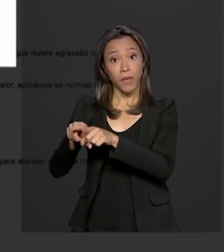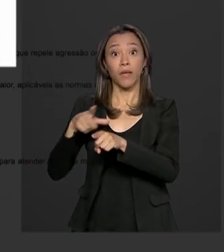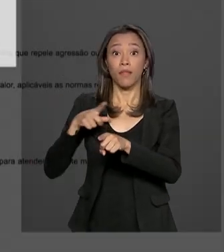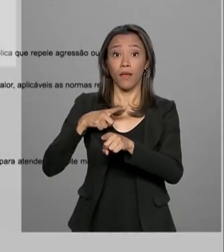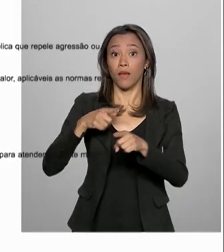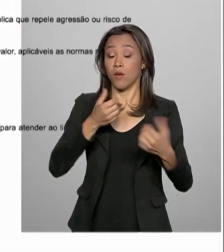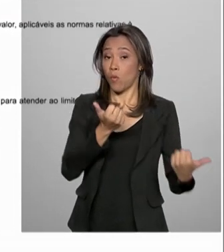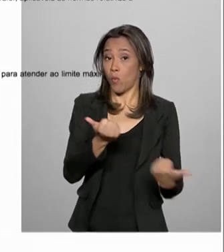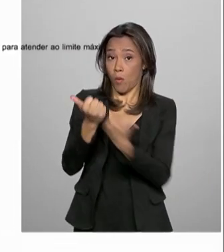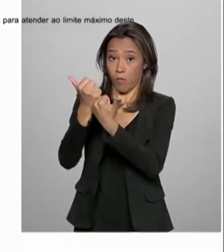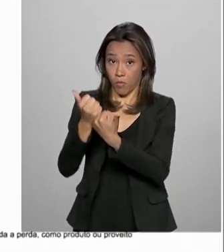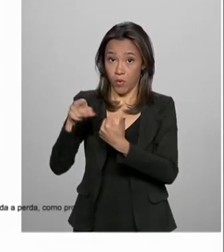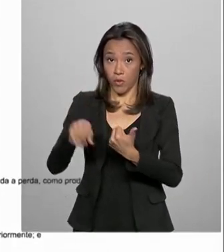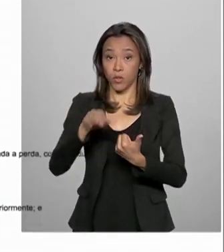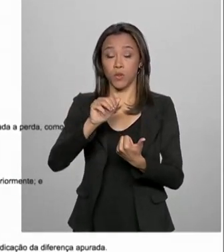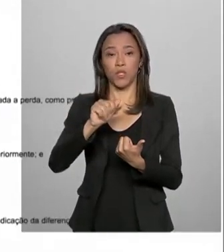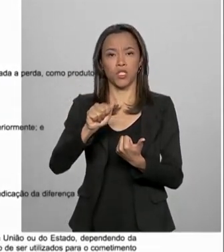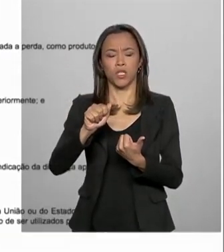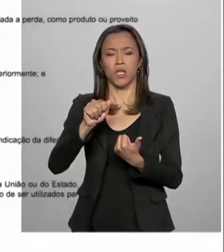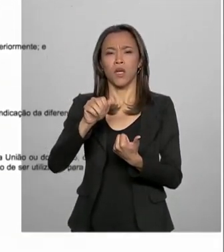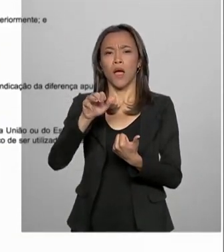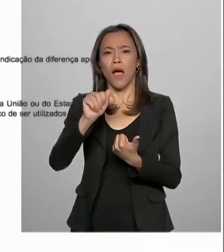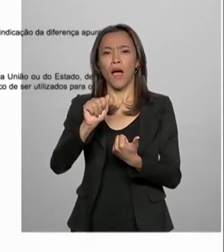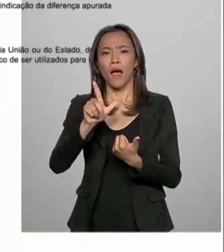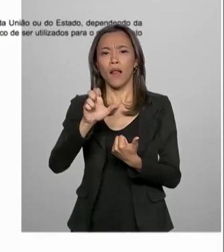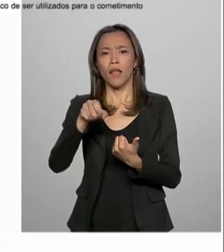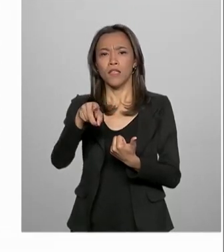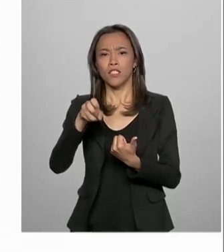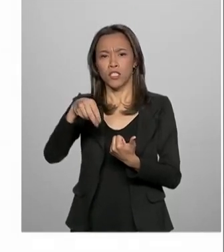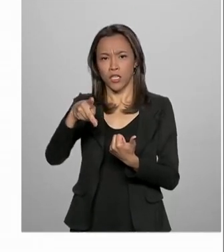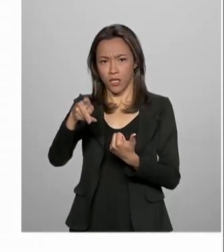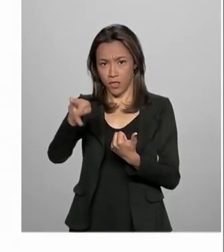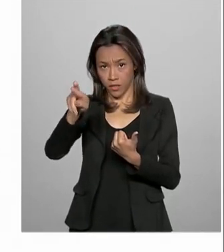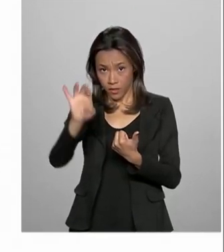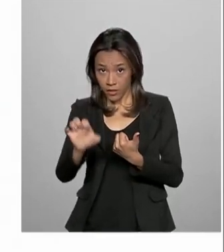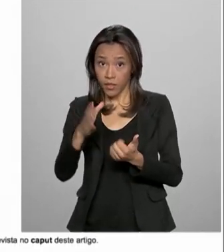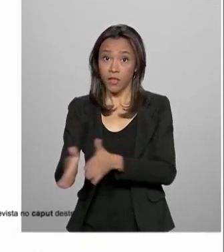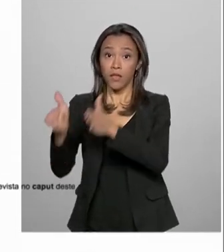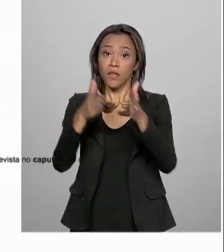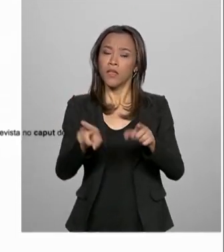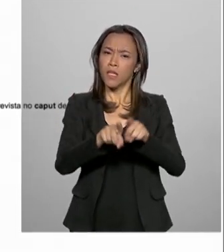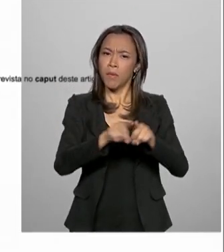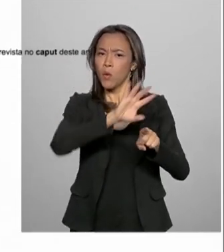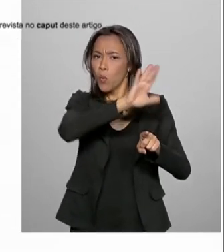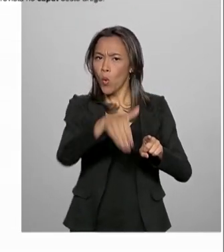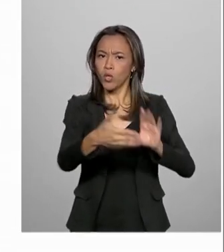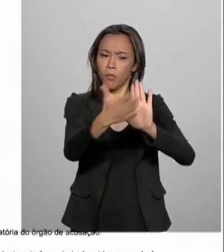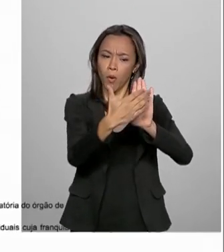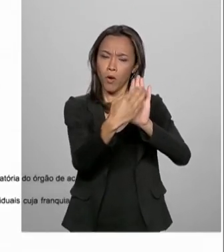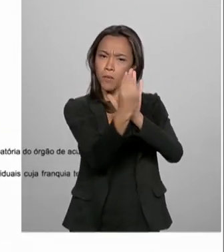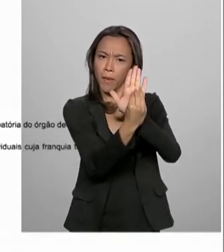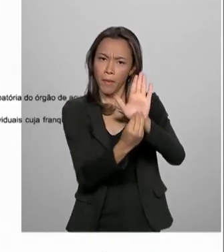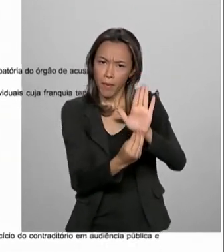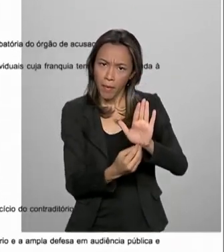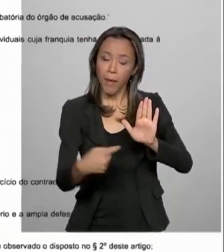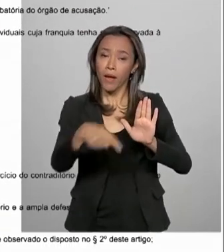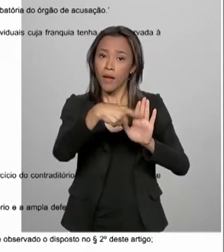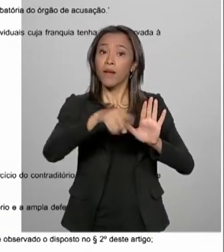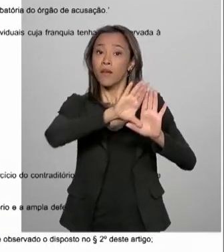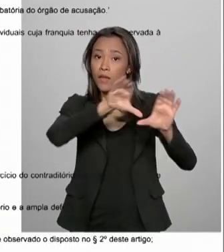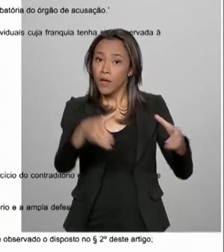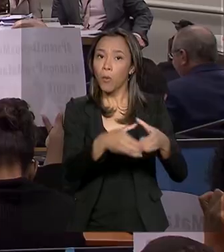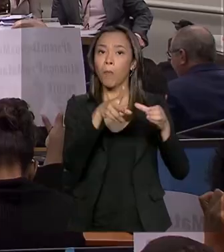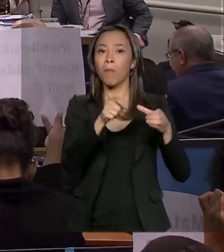Alexandre de Moraes, do Supremo Tribunal Federal, e parte do chamado pacote anticrime, apresentado pelo ministro da Justiça,